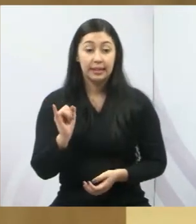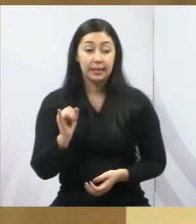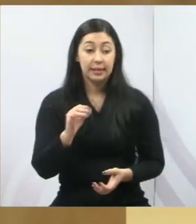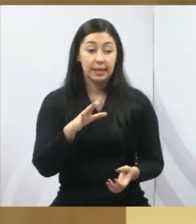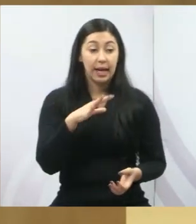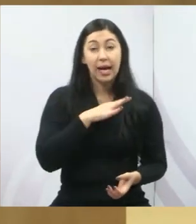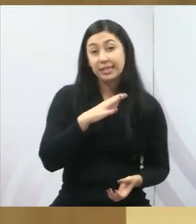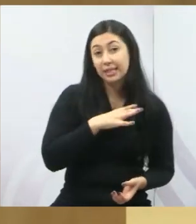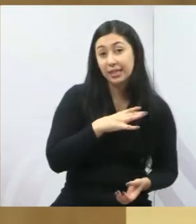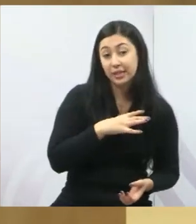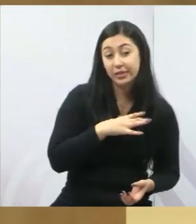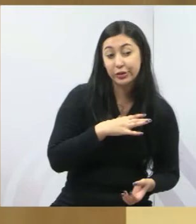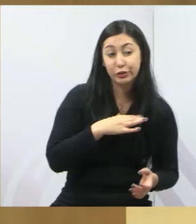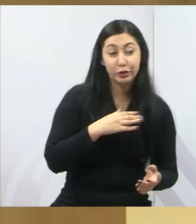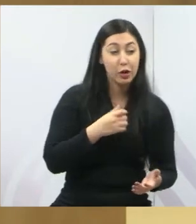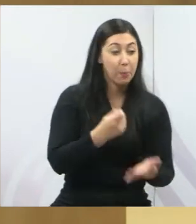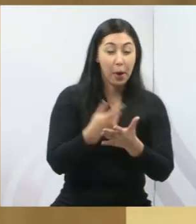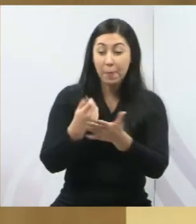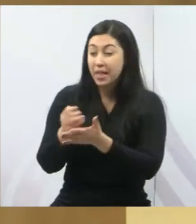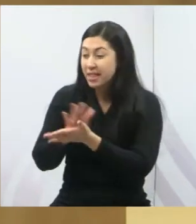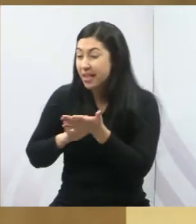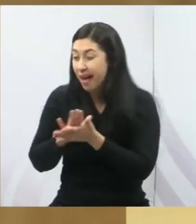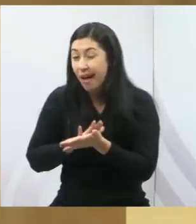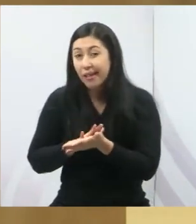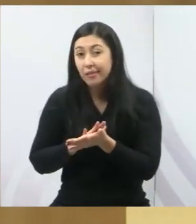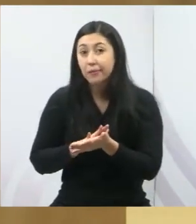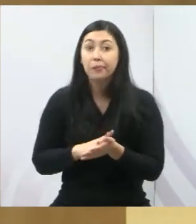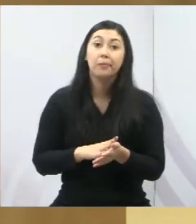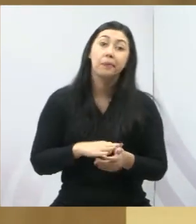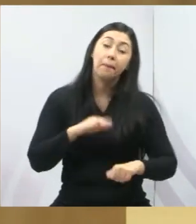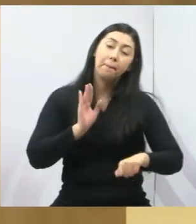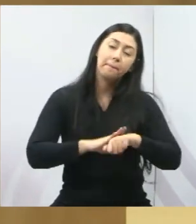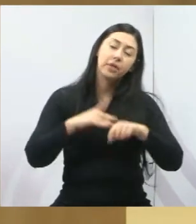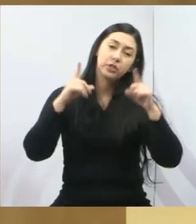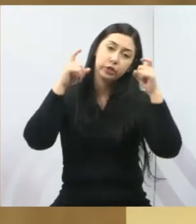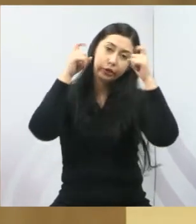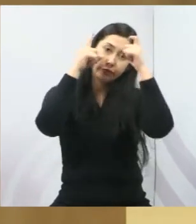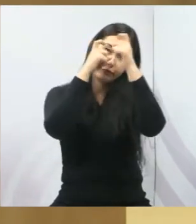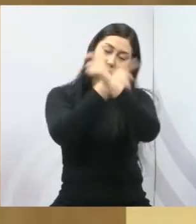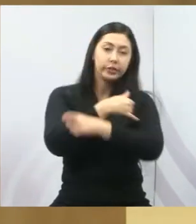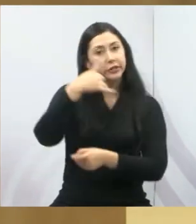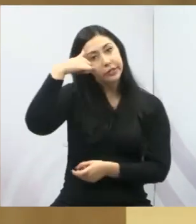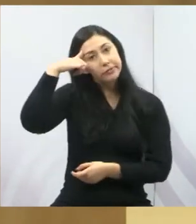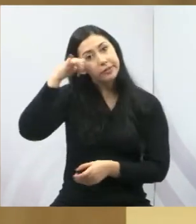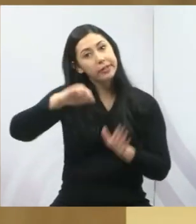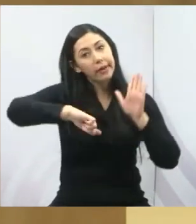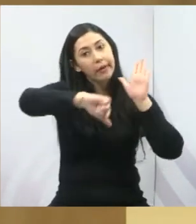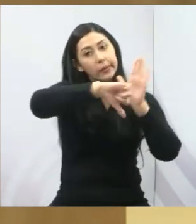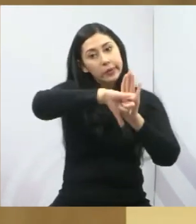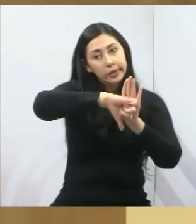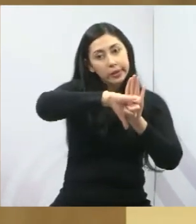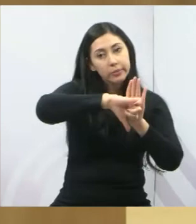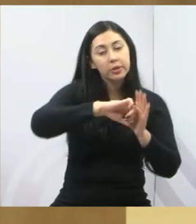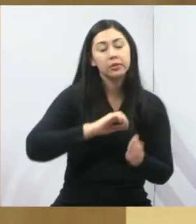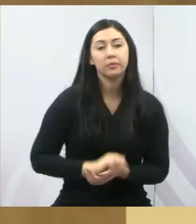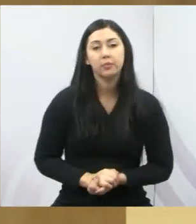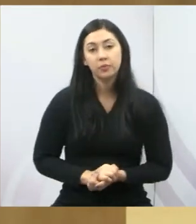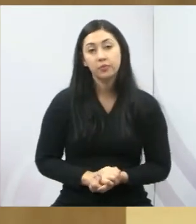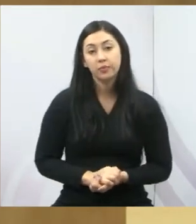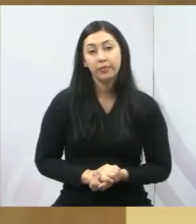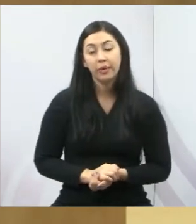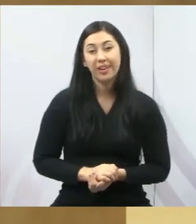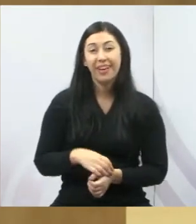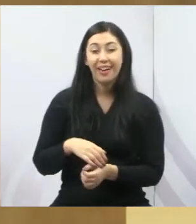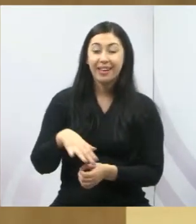mais nesse tipo de programa, certamente dificulta o combate à criminalidade, dificulta o